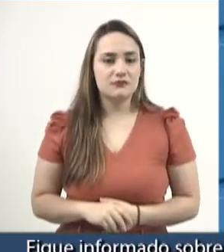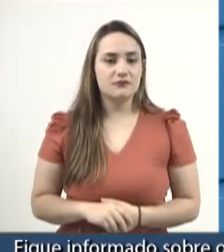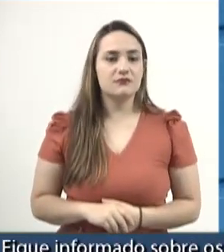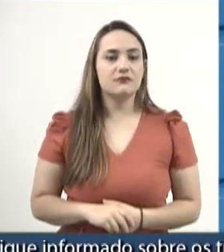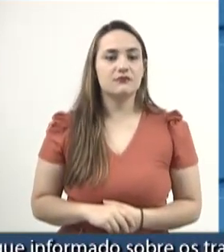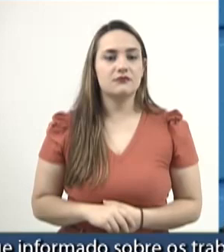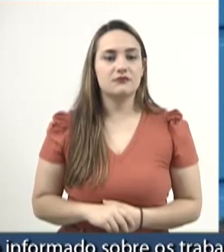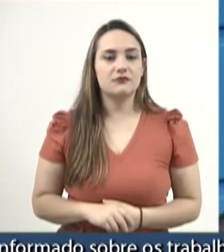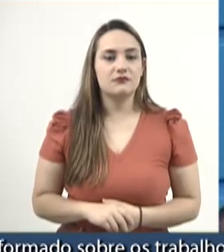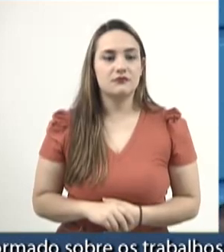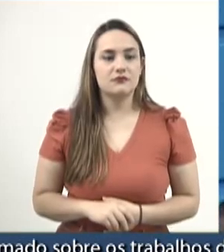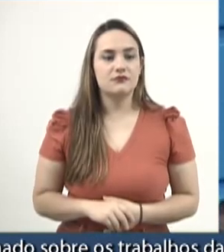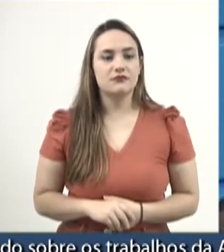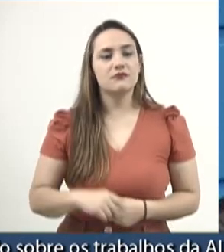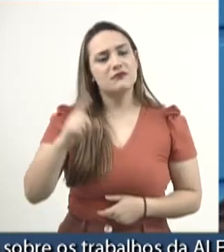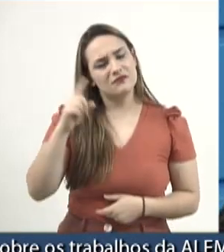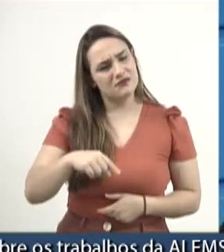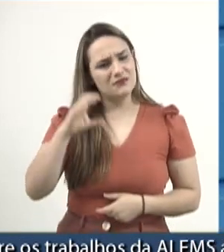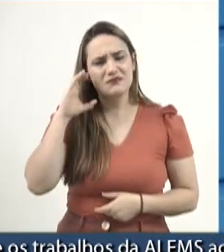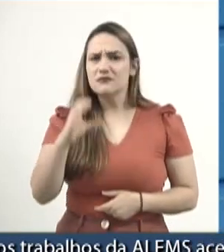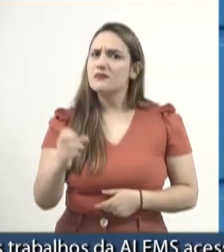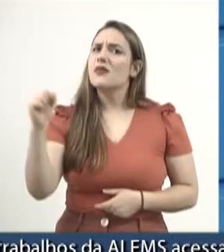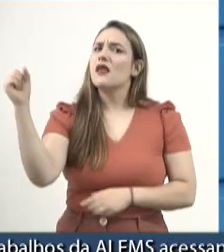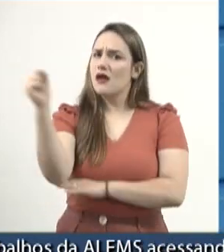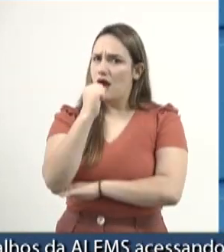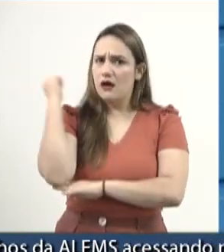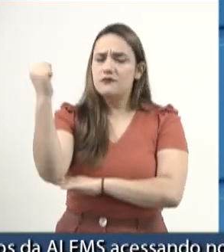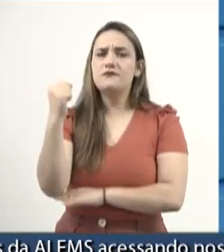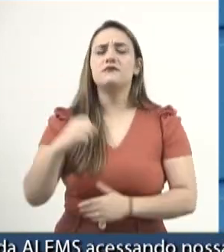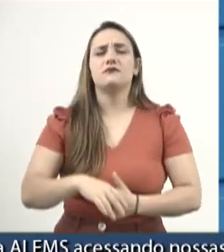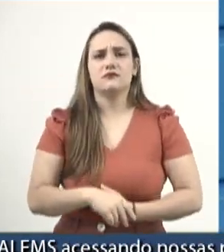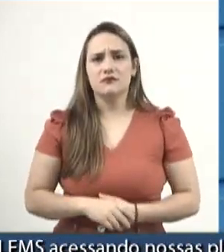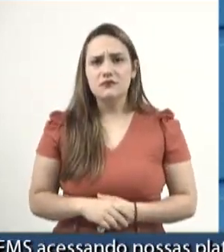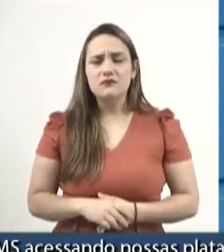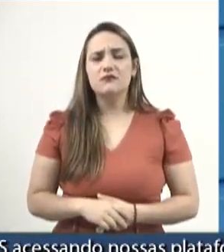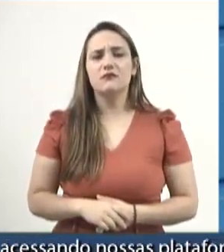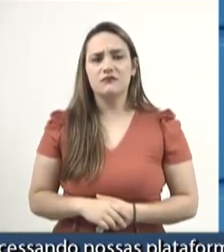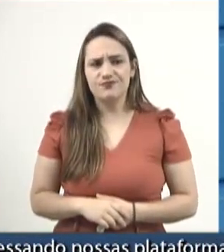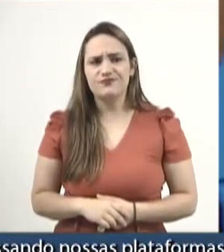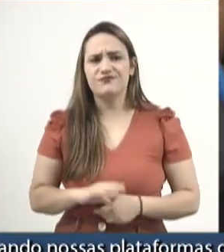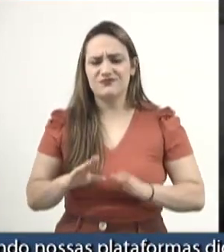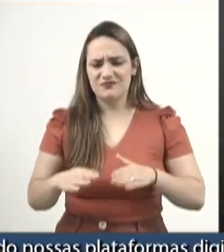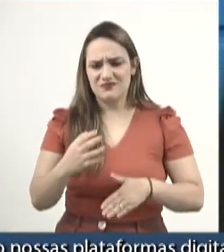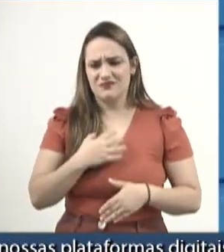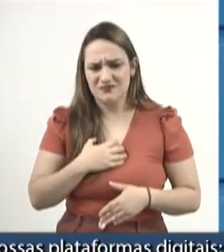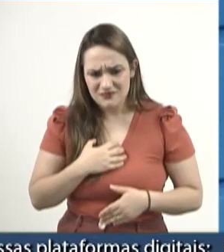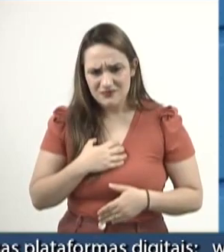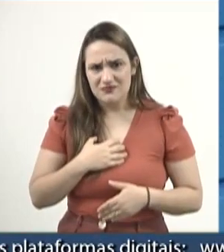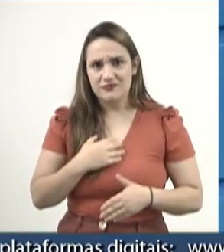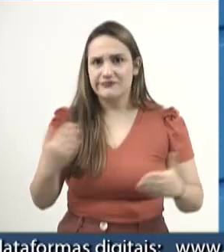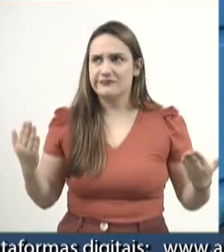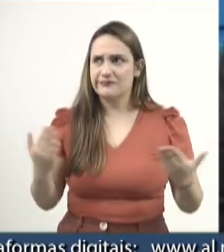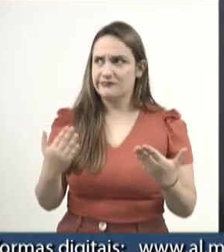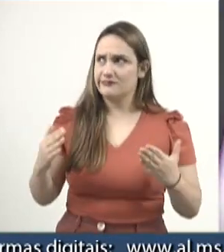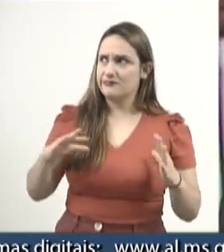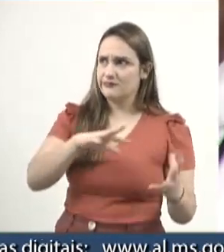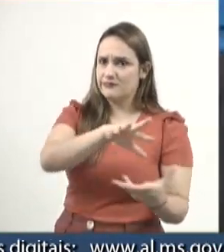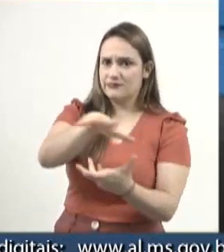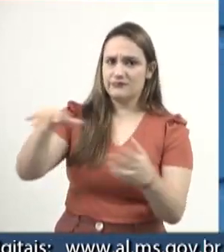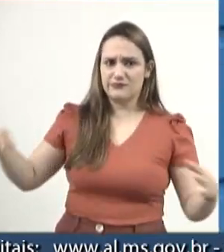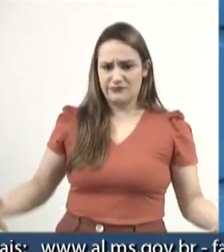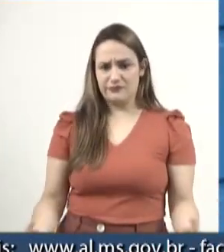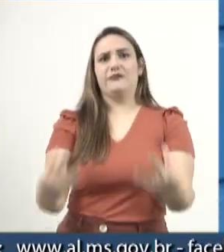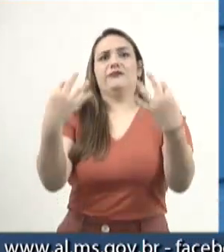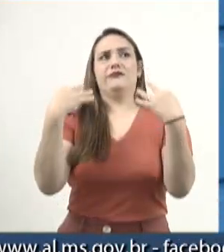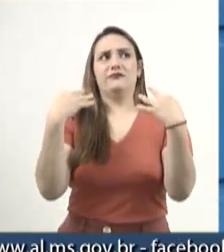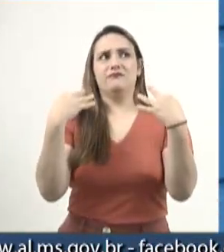crime muito grave em que coloca a gente em observação e que coloca a gente